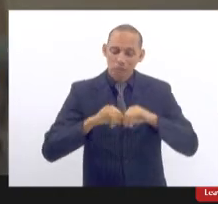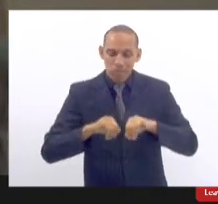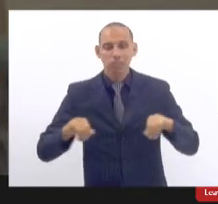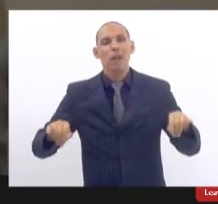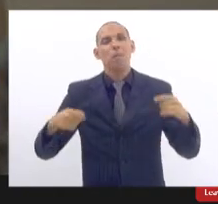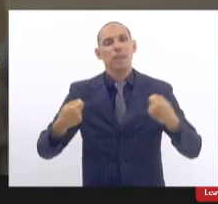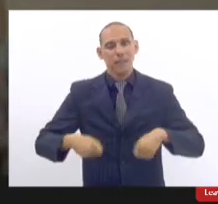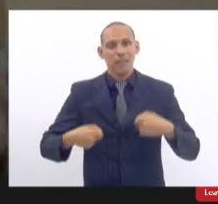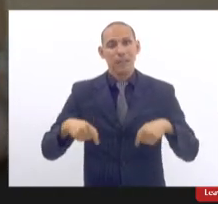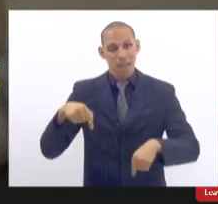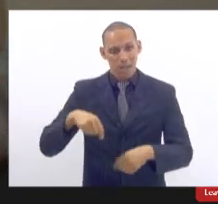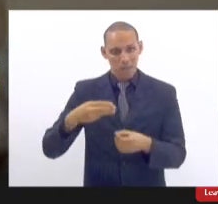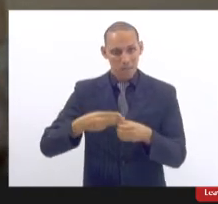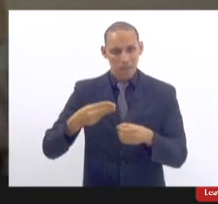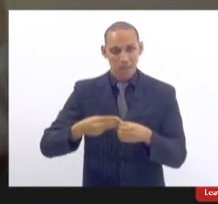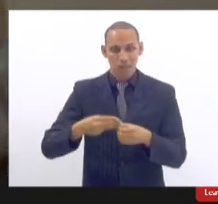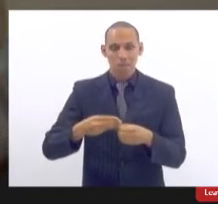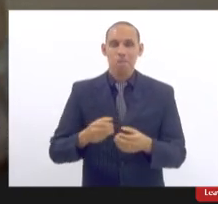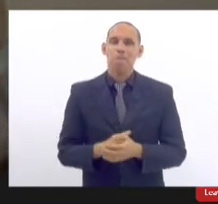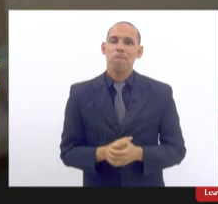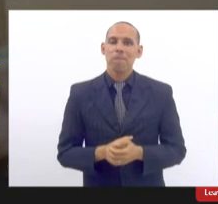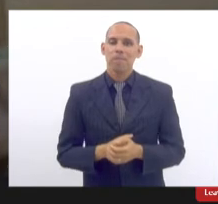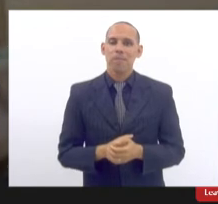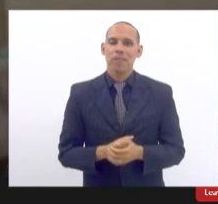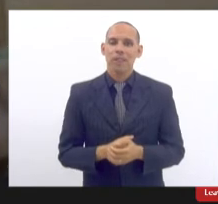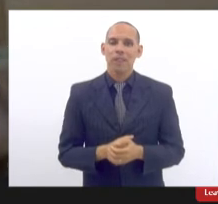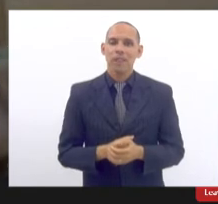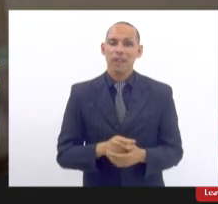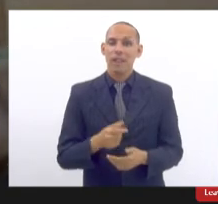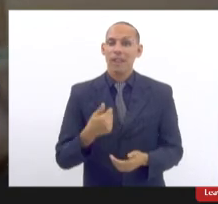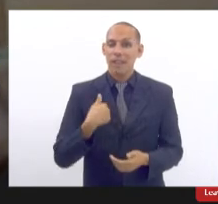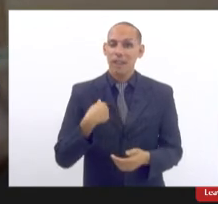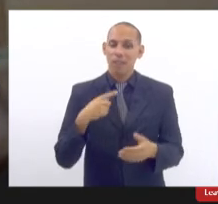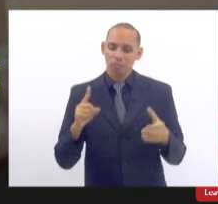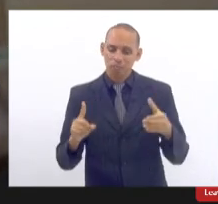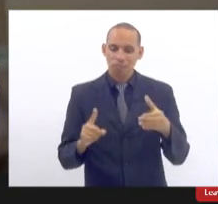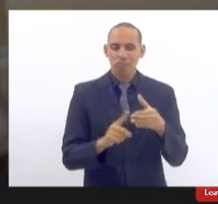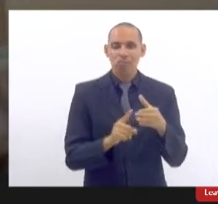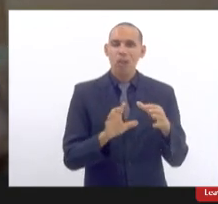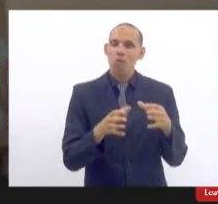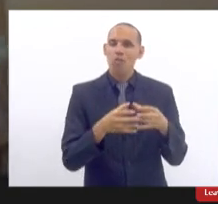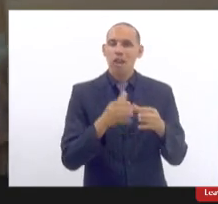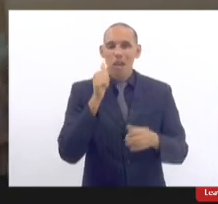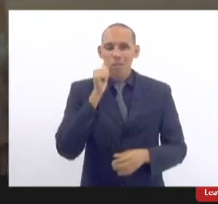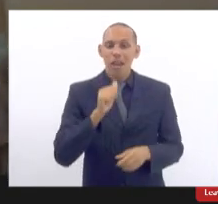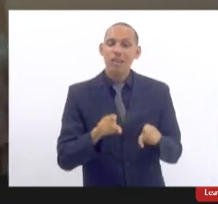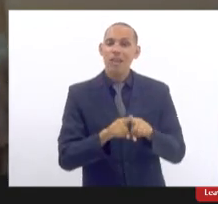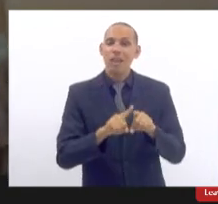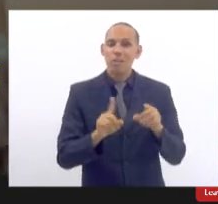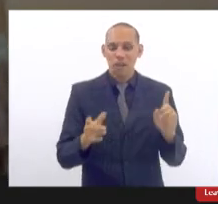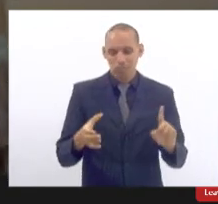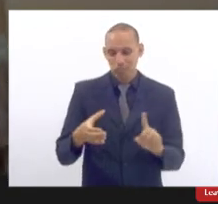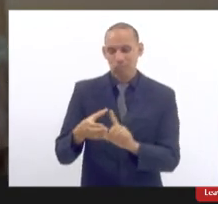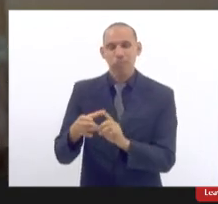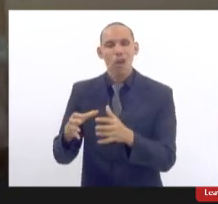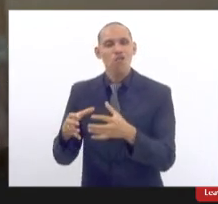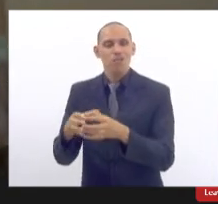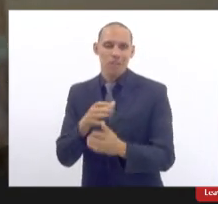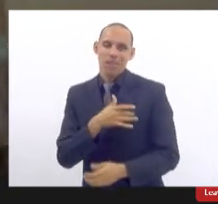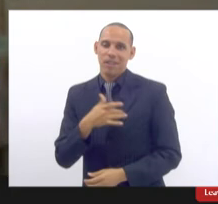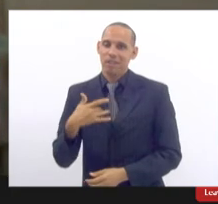aqui no meu município do mesmo jeito que eu faço parte do conselho da mulher eu também faço do conselho de saúde